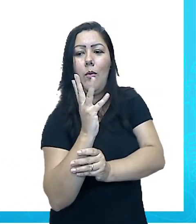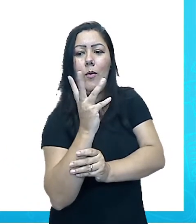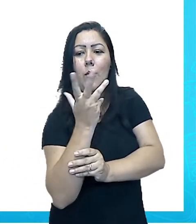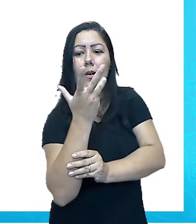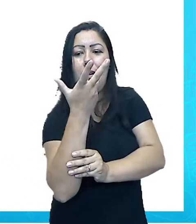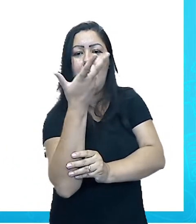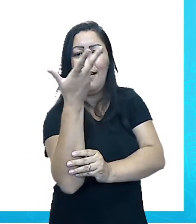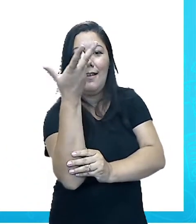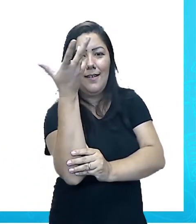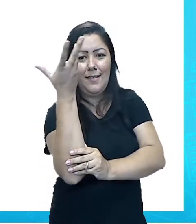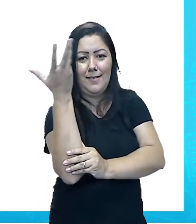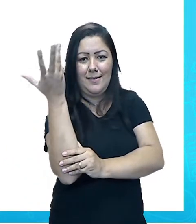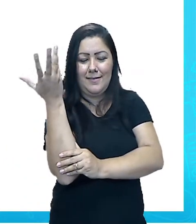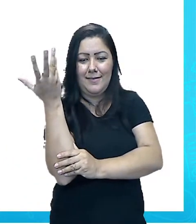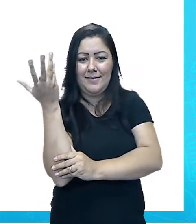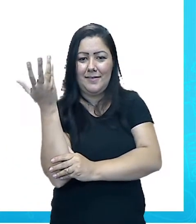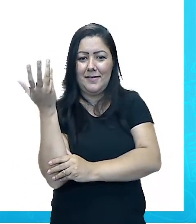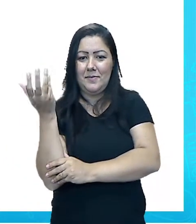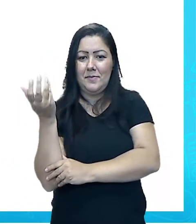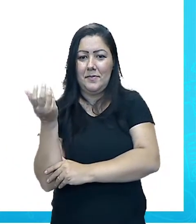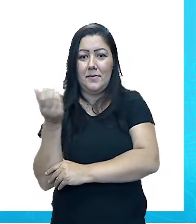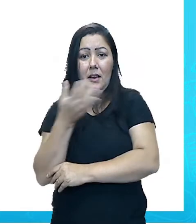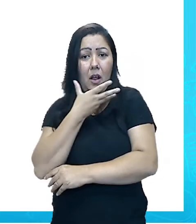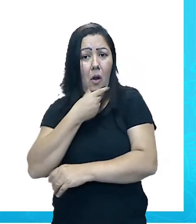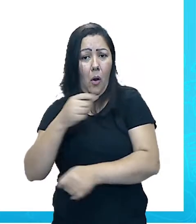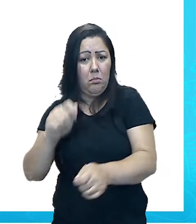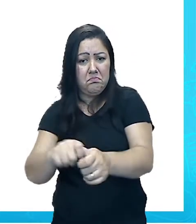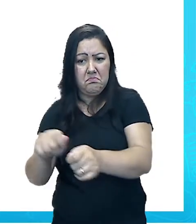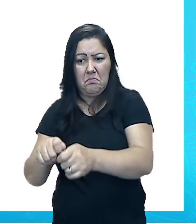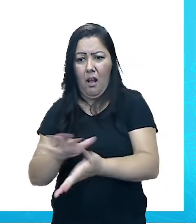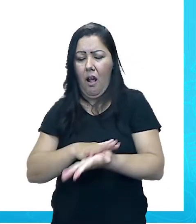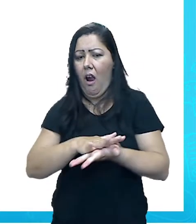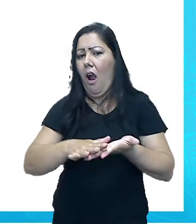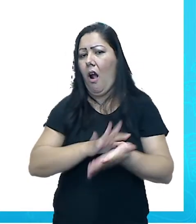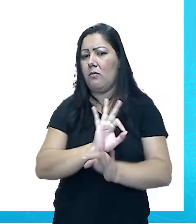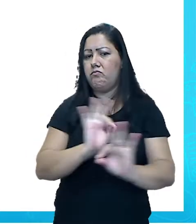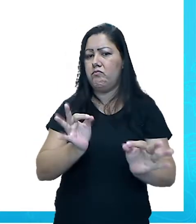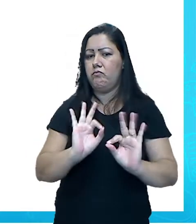e sem nenhuma intervenção humana.